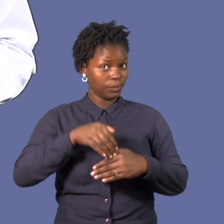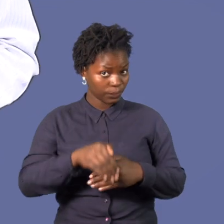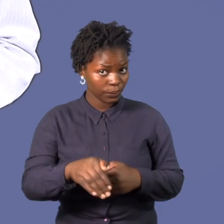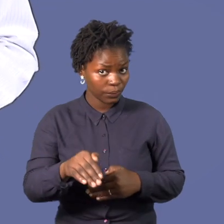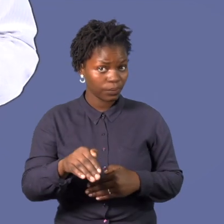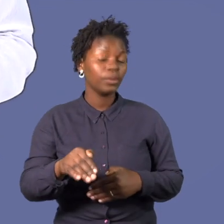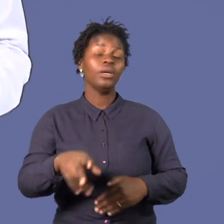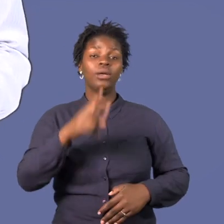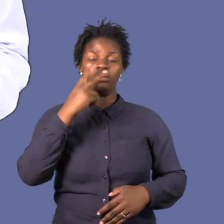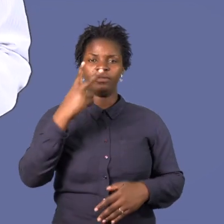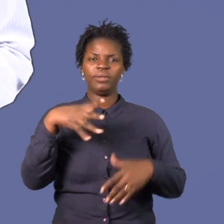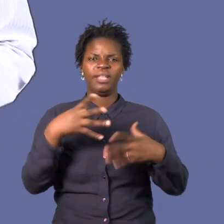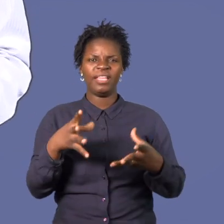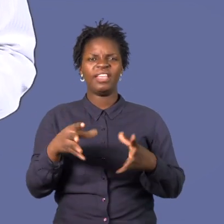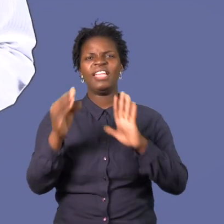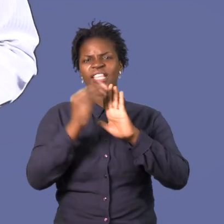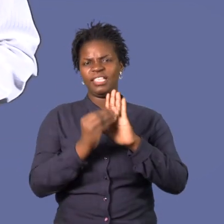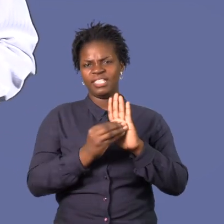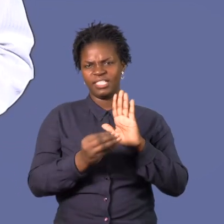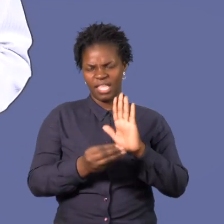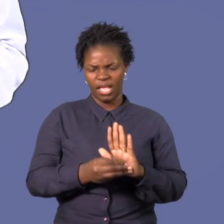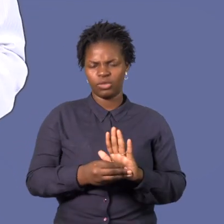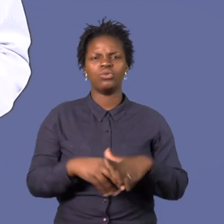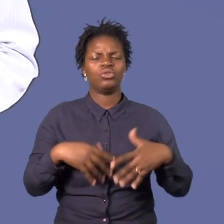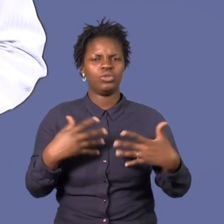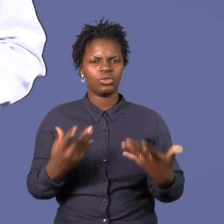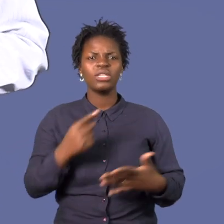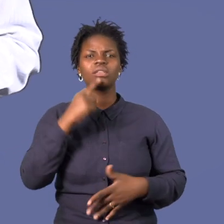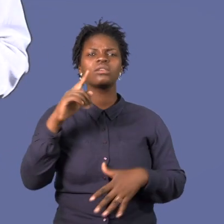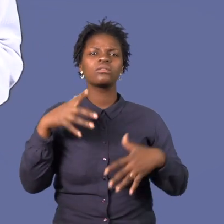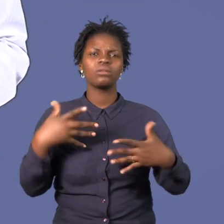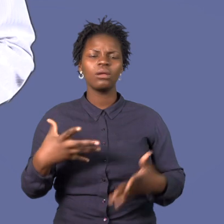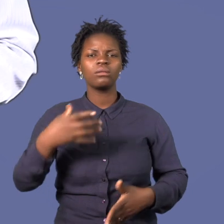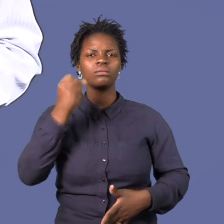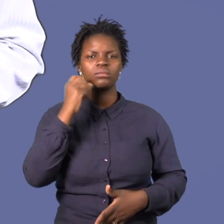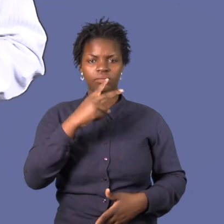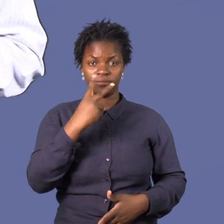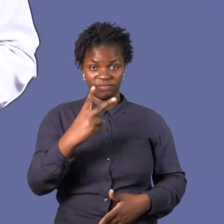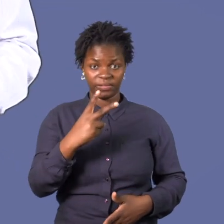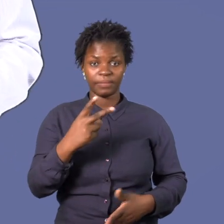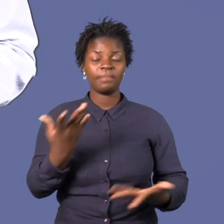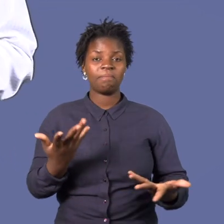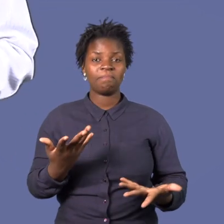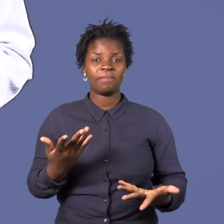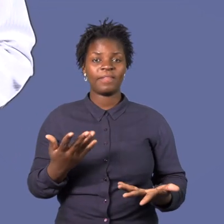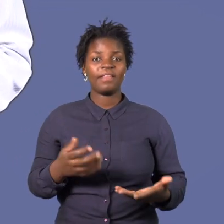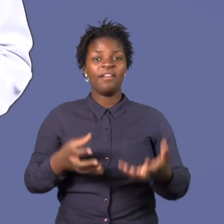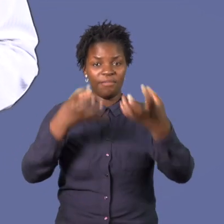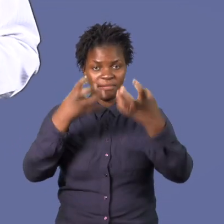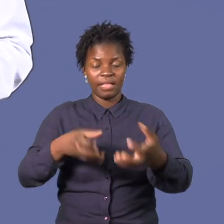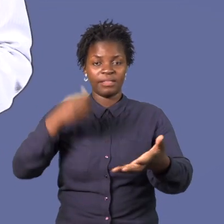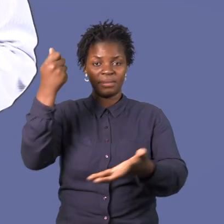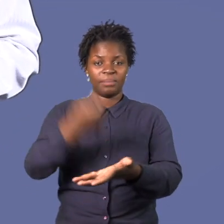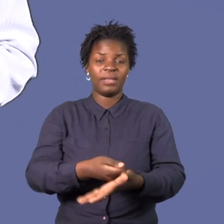2020, o valor de todos os benefícios concedidos pelo Estado a diferentes setores foi de 21